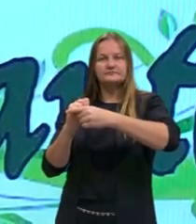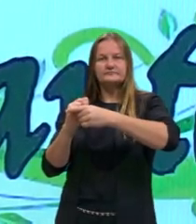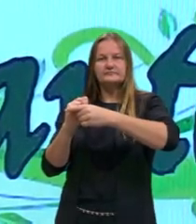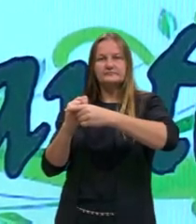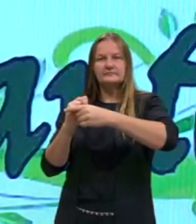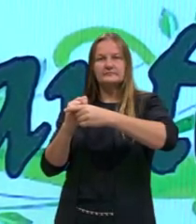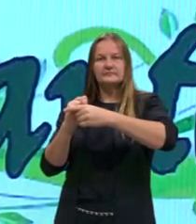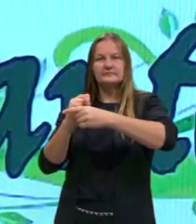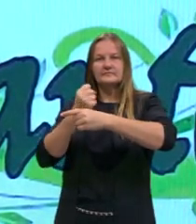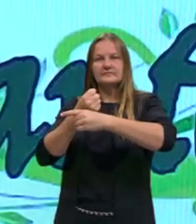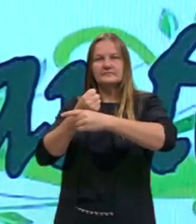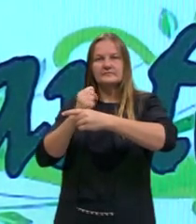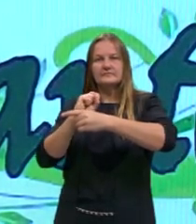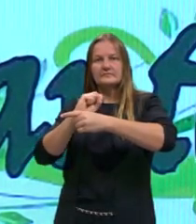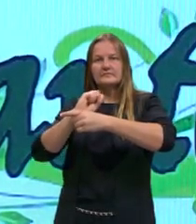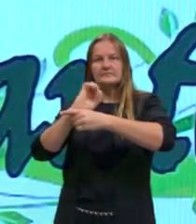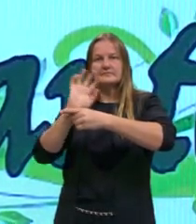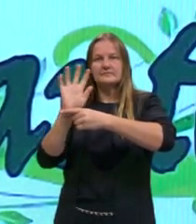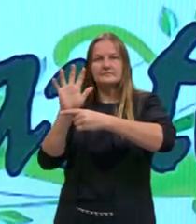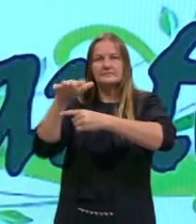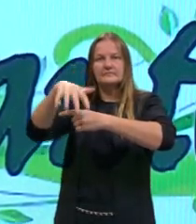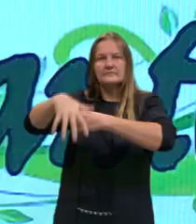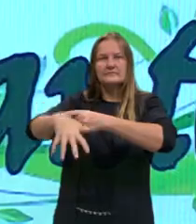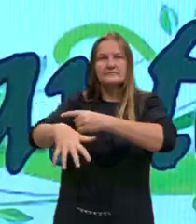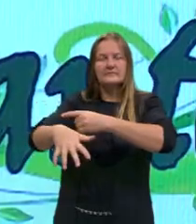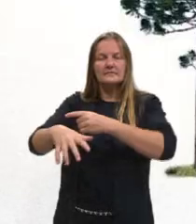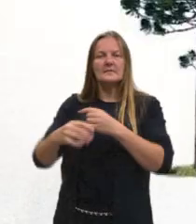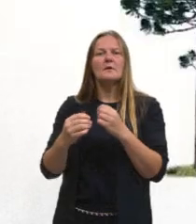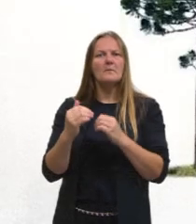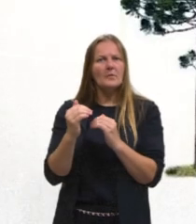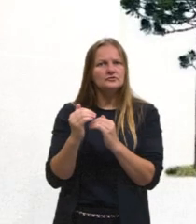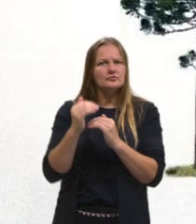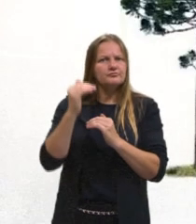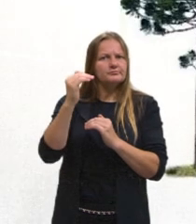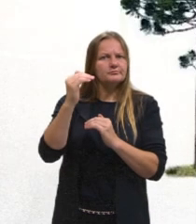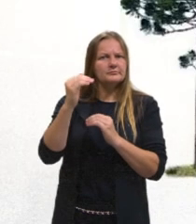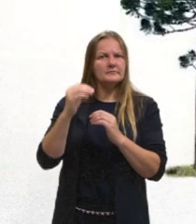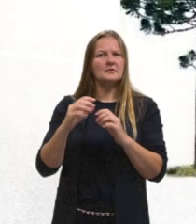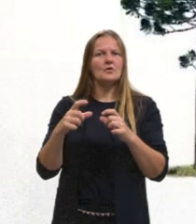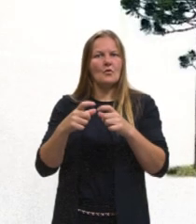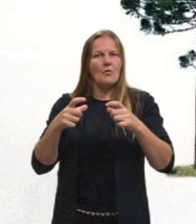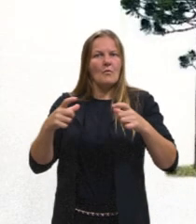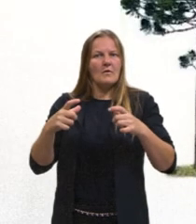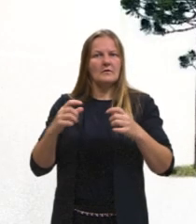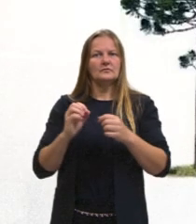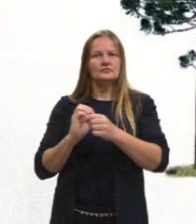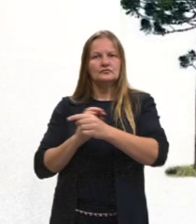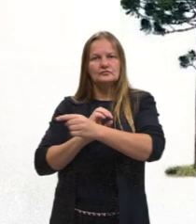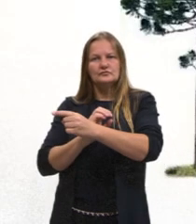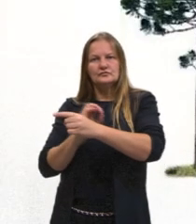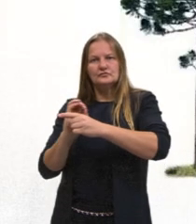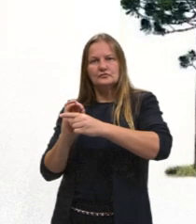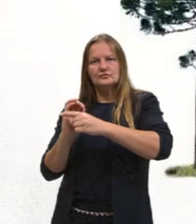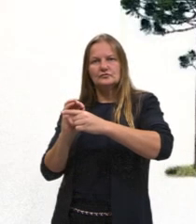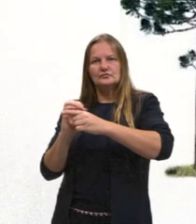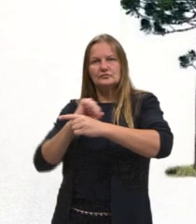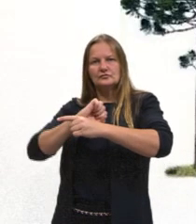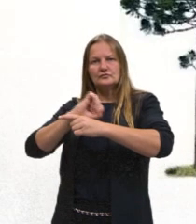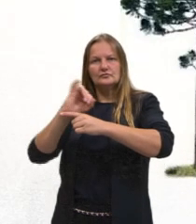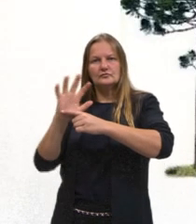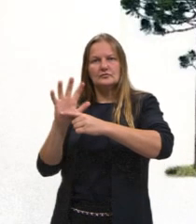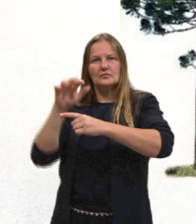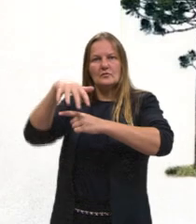elas são pequenininhas. Já as pteridófitas podem crescer um pouquinho mais, porque surgem então os vasos condutores de seiva,